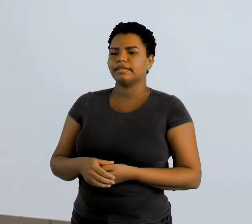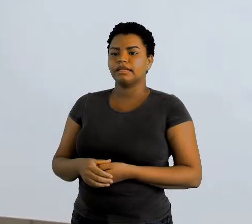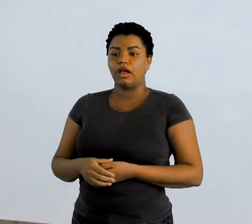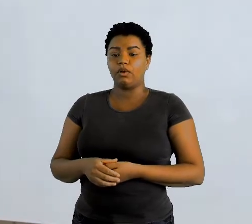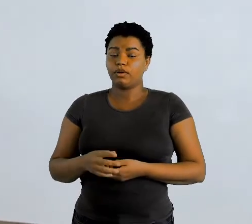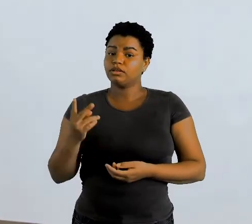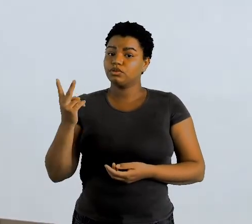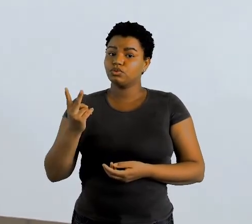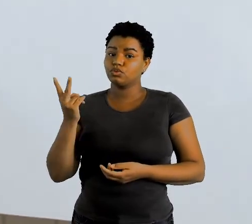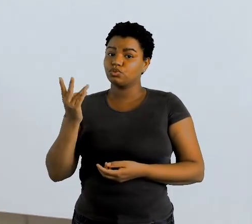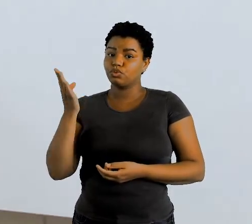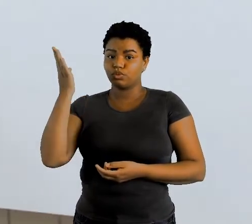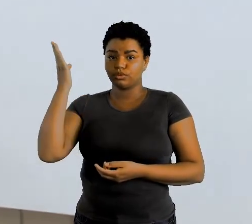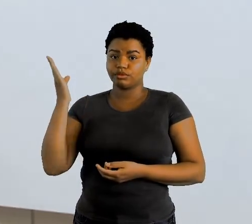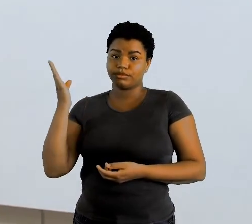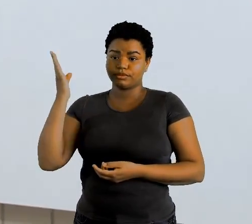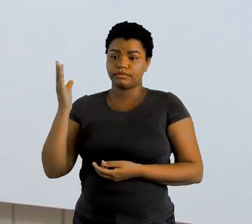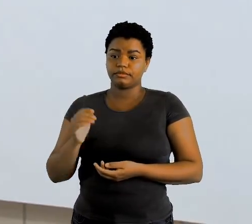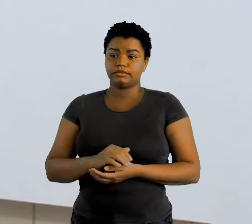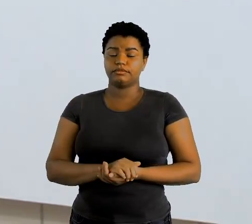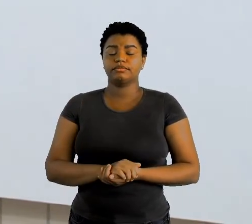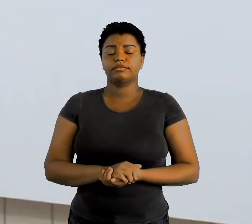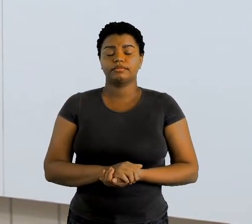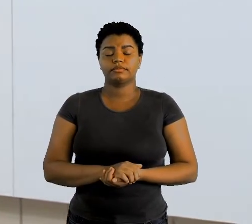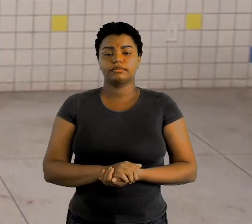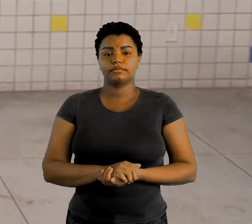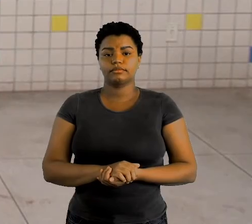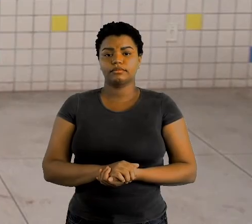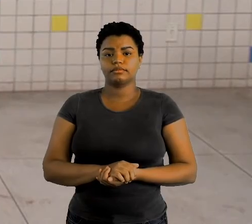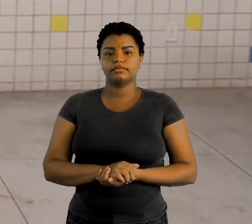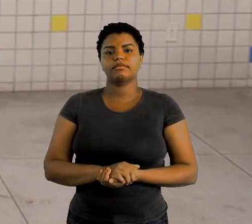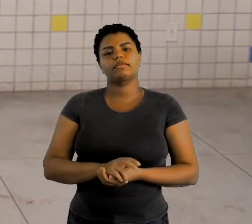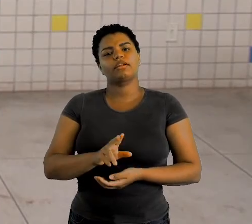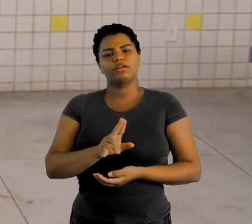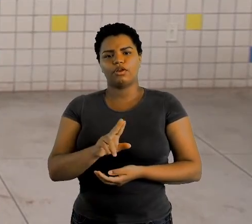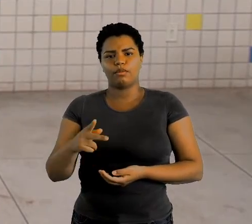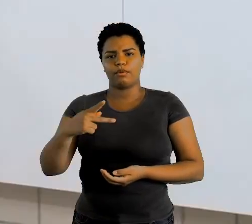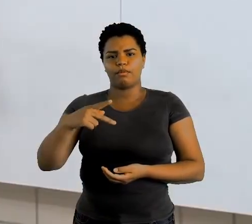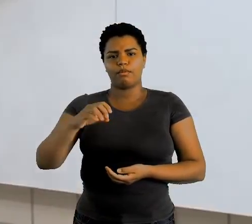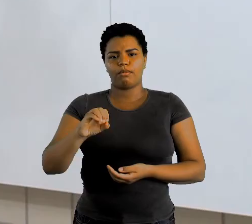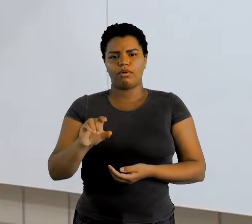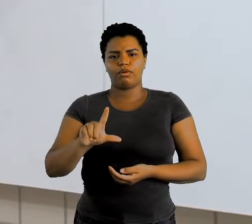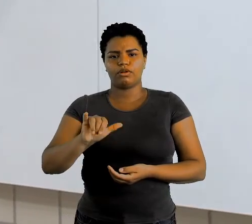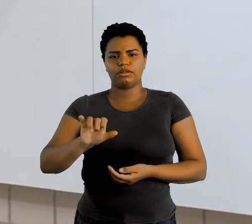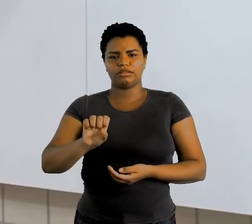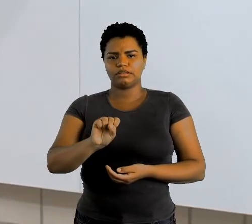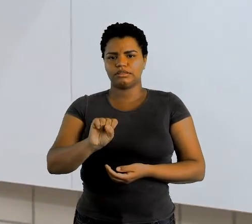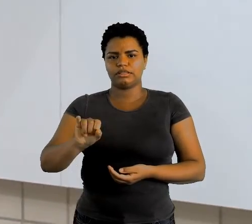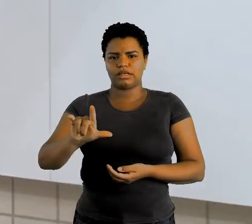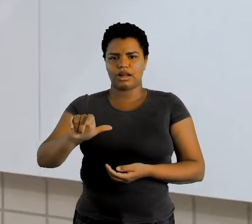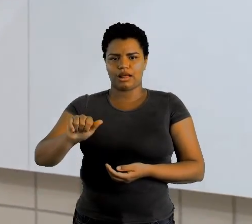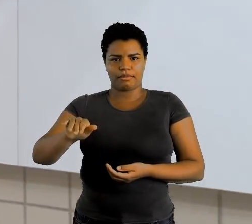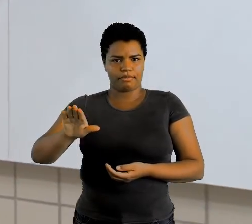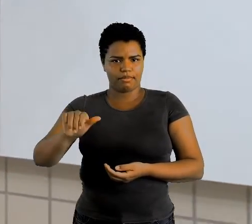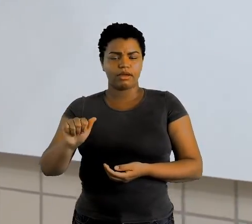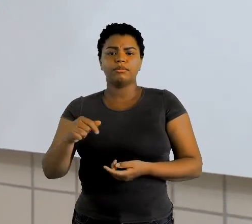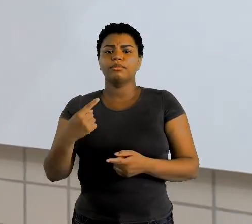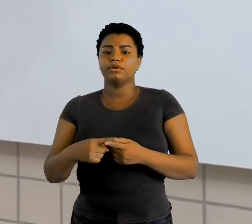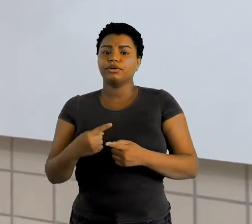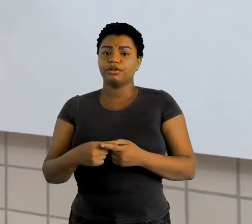elas recebem o nome de polisílaba porque tem quatro